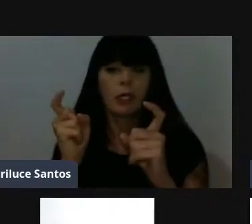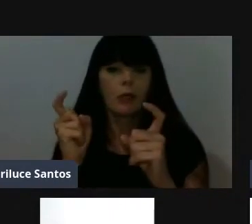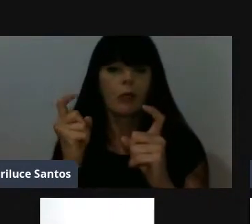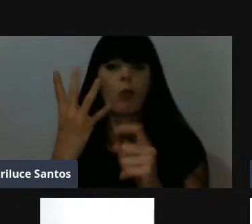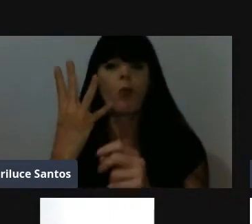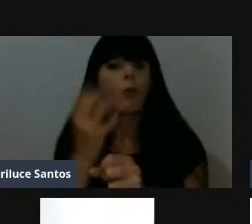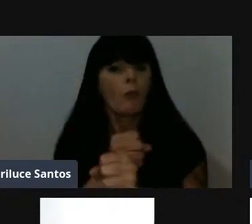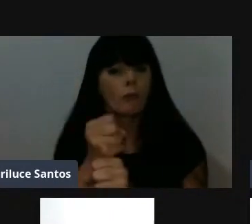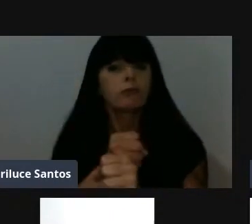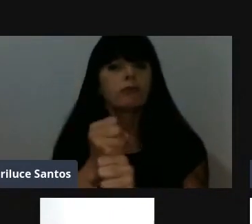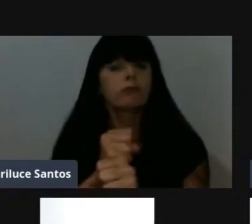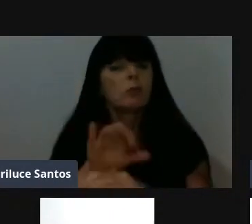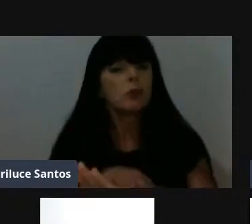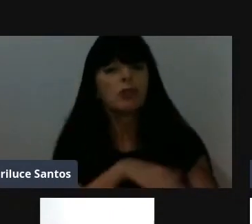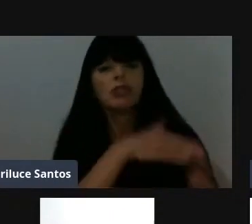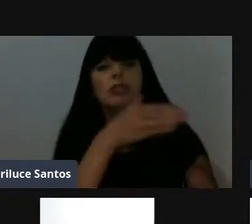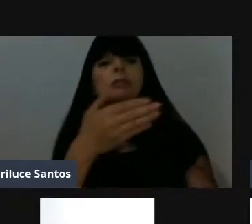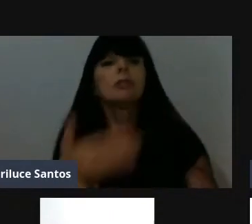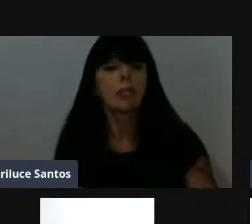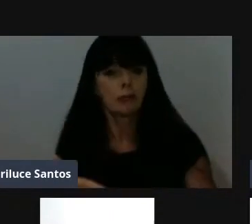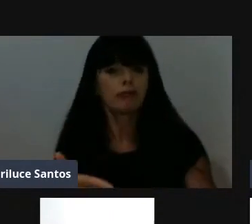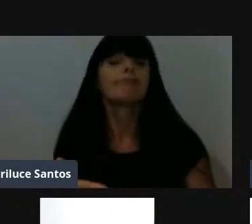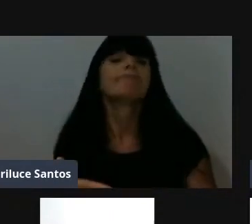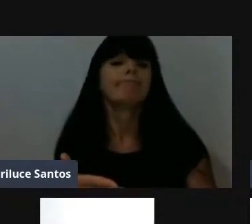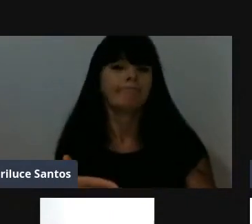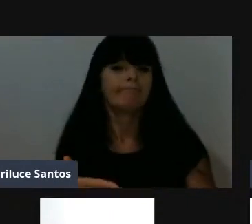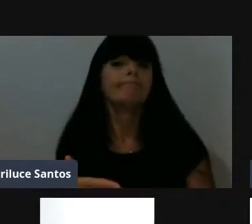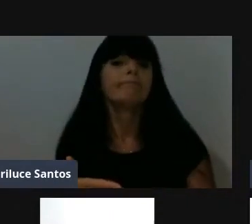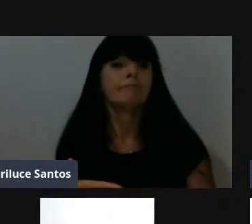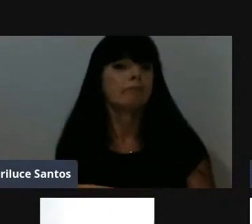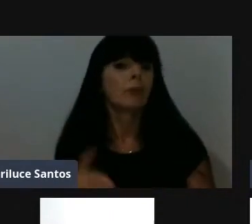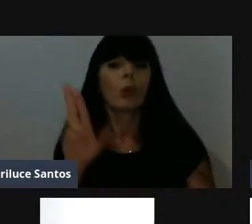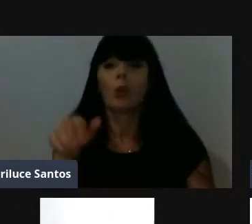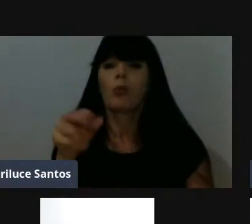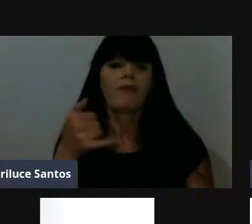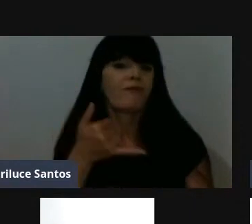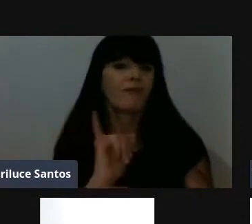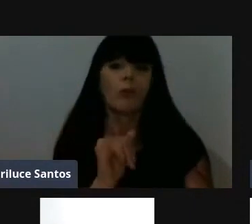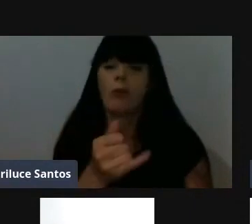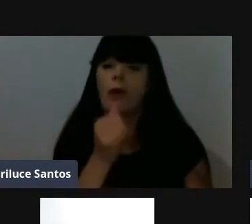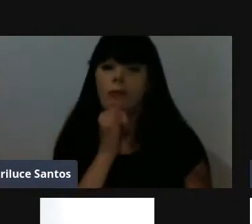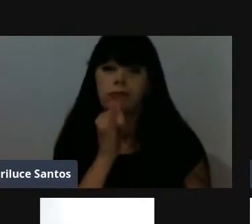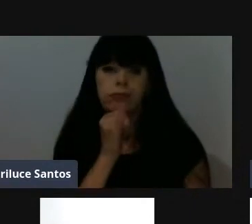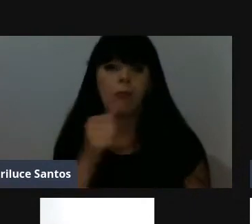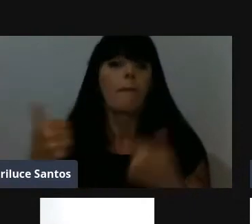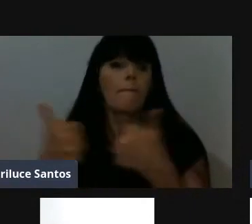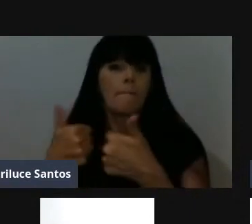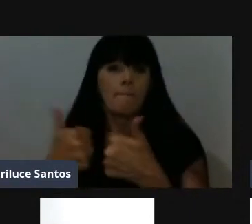vai além de legislar, fiscalizar, realmente estar próximo de nosso povo.